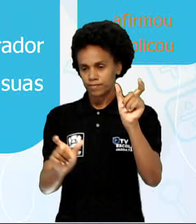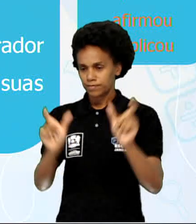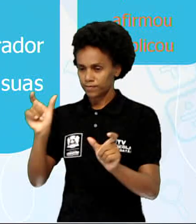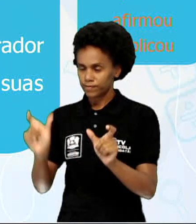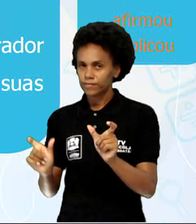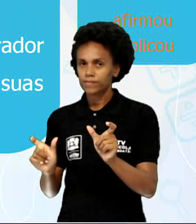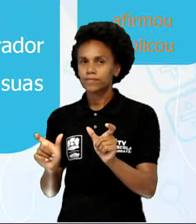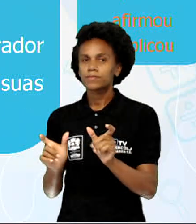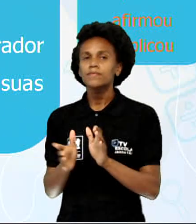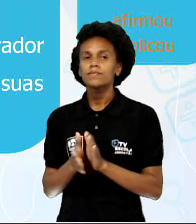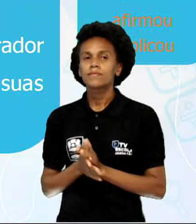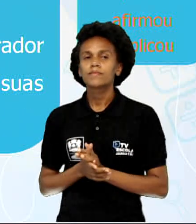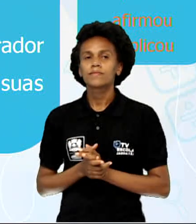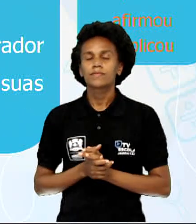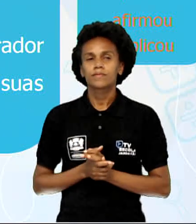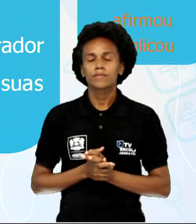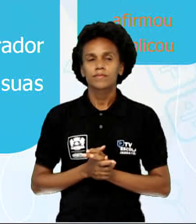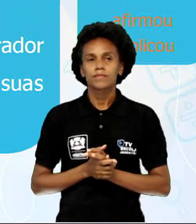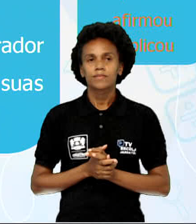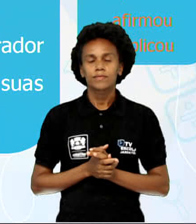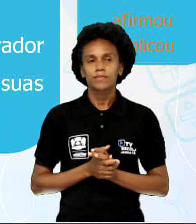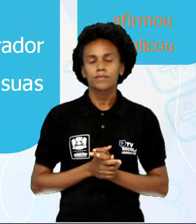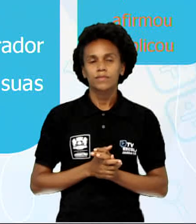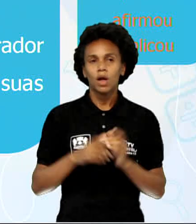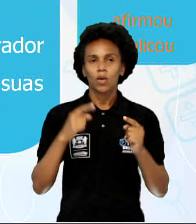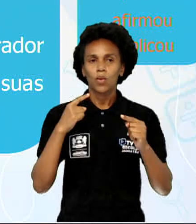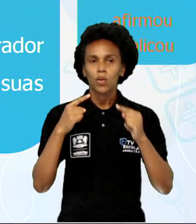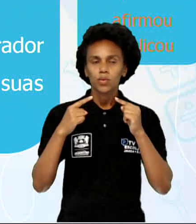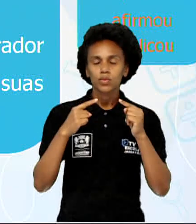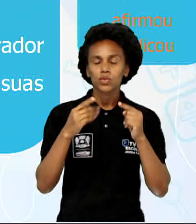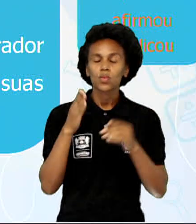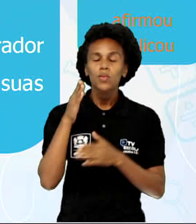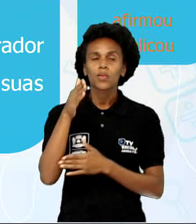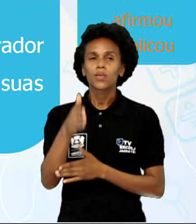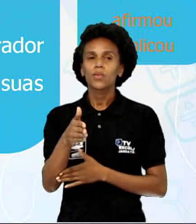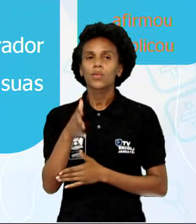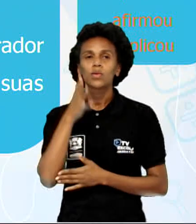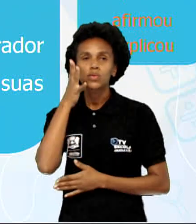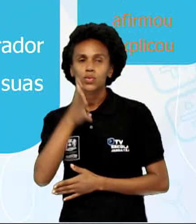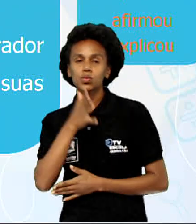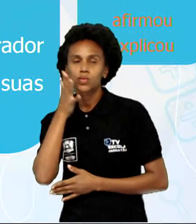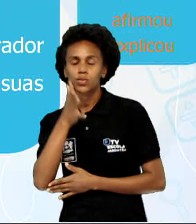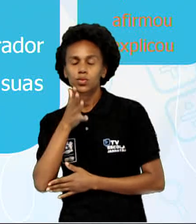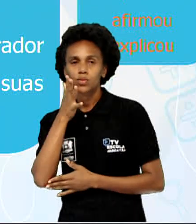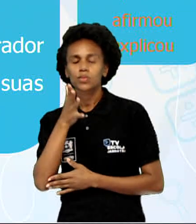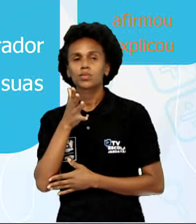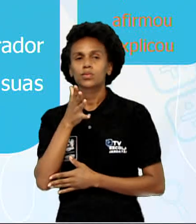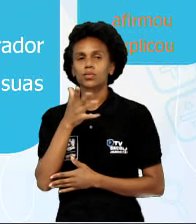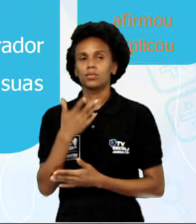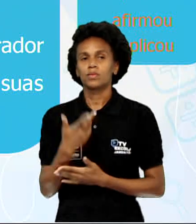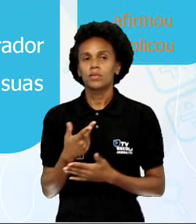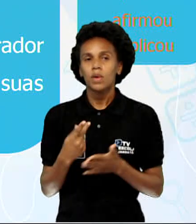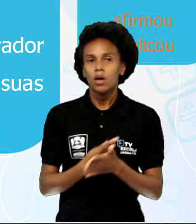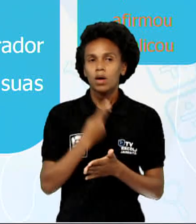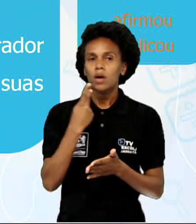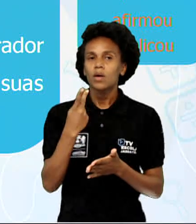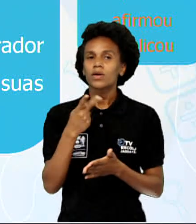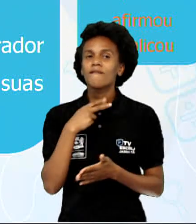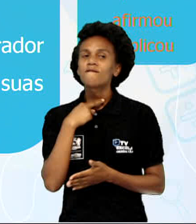Introduzidos nesse discurso direto, como já foi dito, a questão da fala, quando ocorre a transcrição exata das falas da personagem.